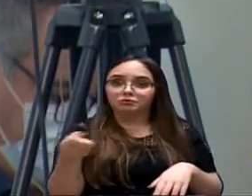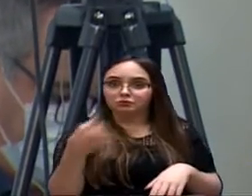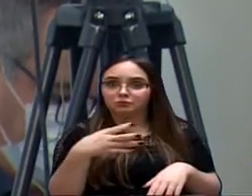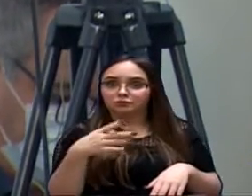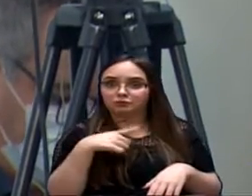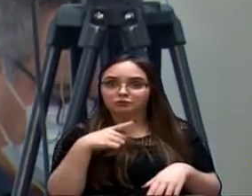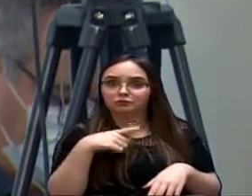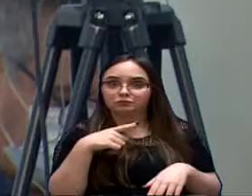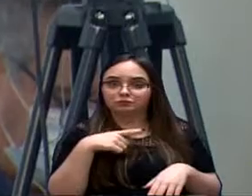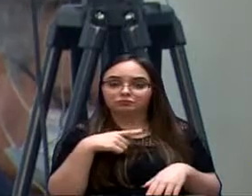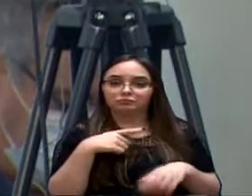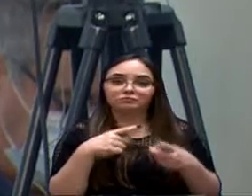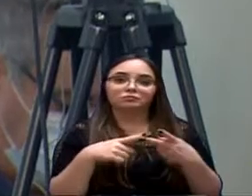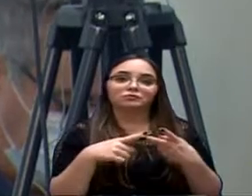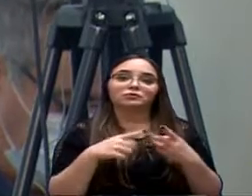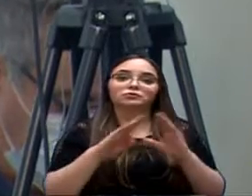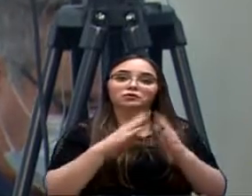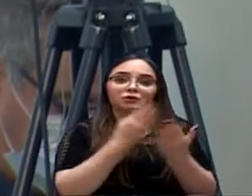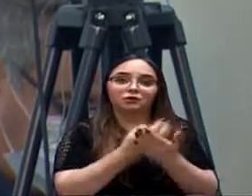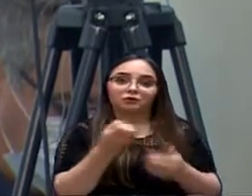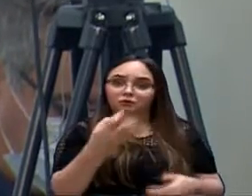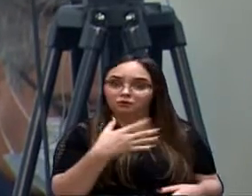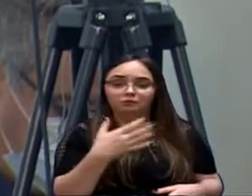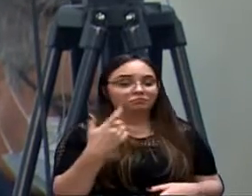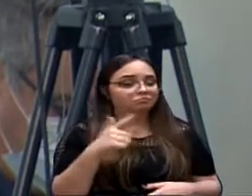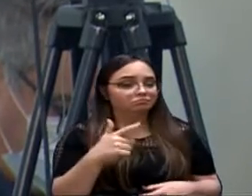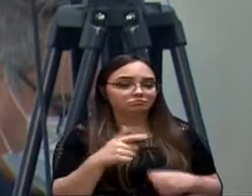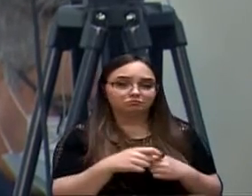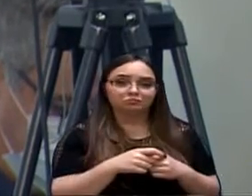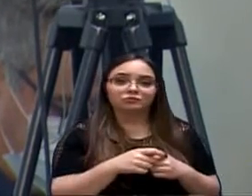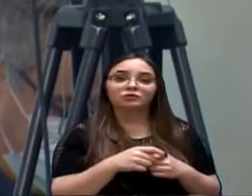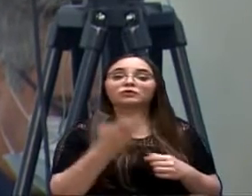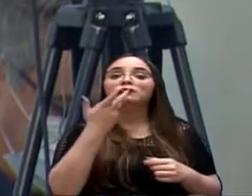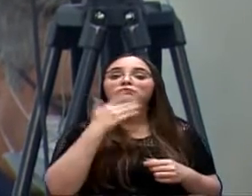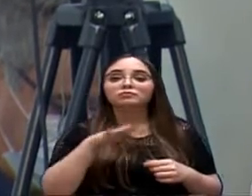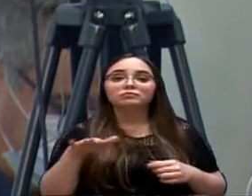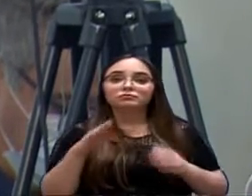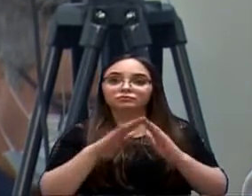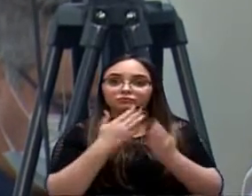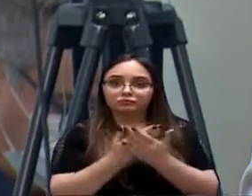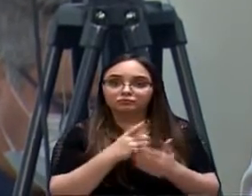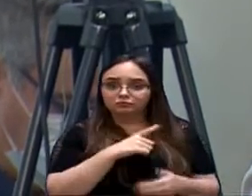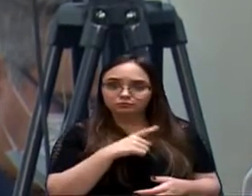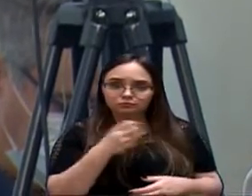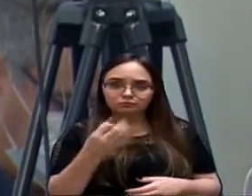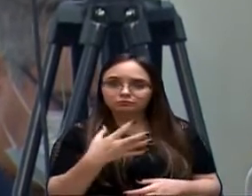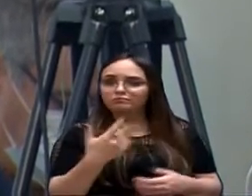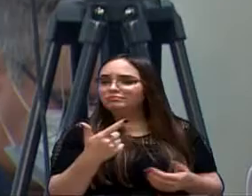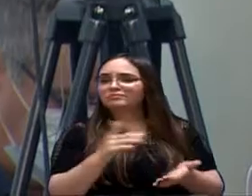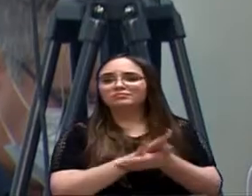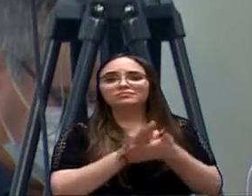no Sorocaba 1 na região? Não. Alguma escola nova? Não. Alguma creche nova? Não. Nada.